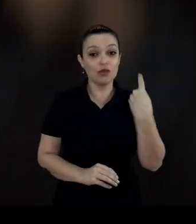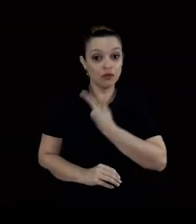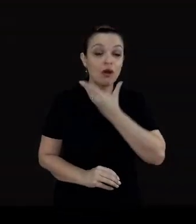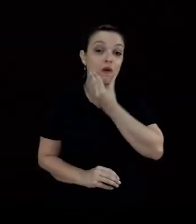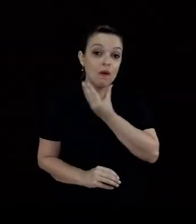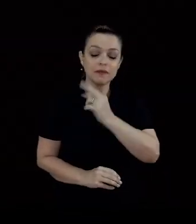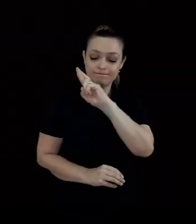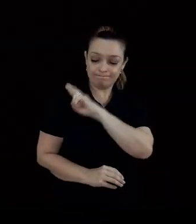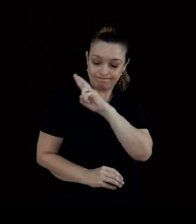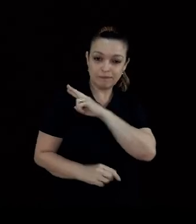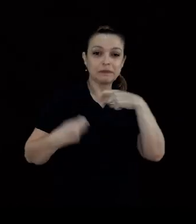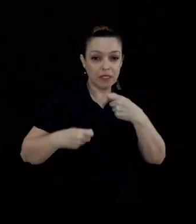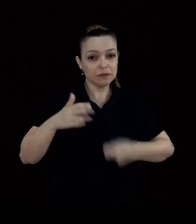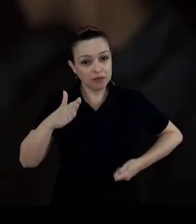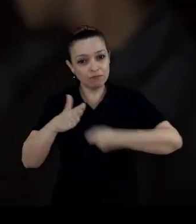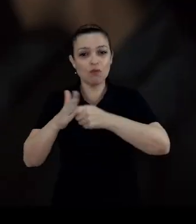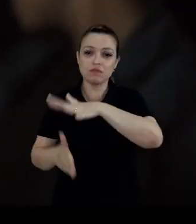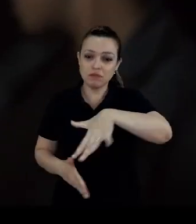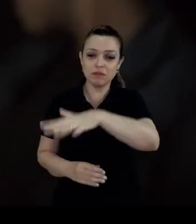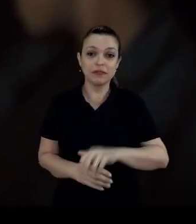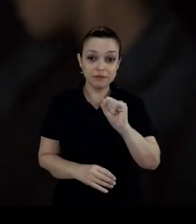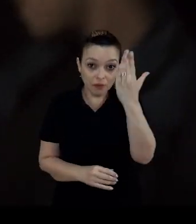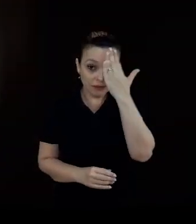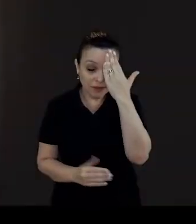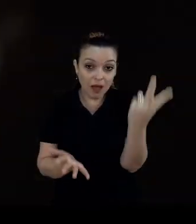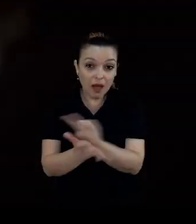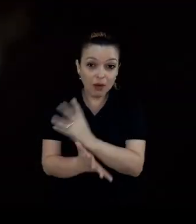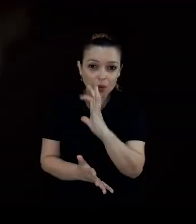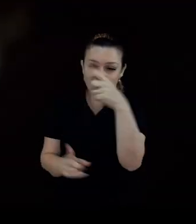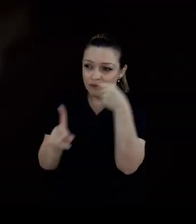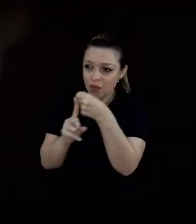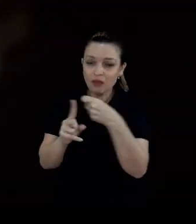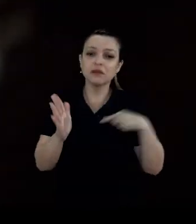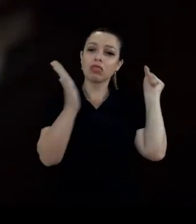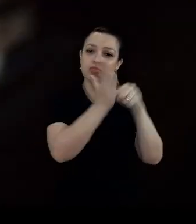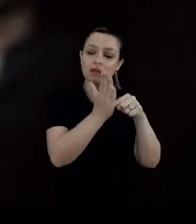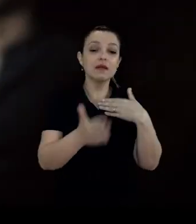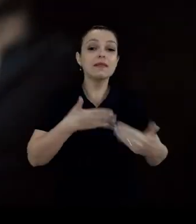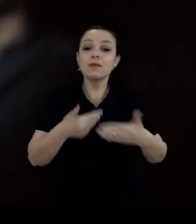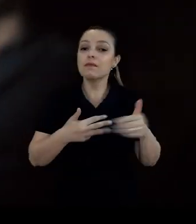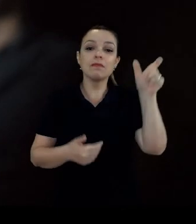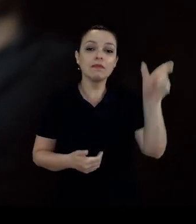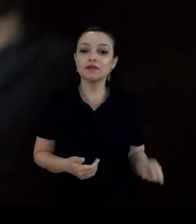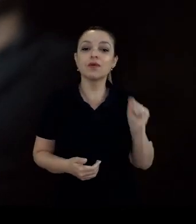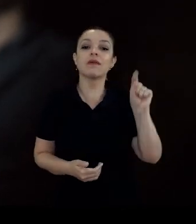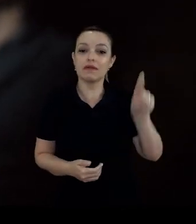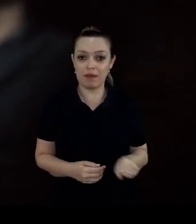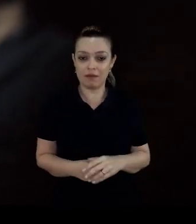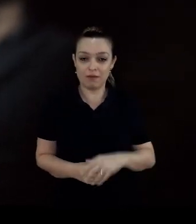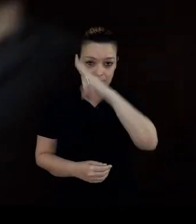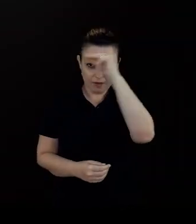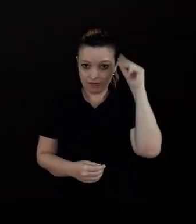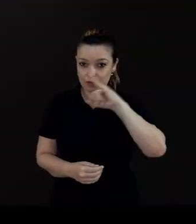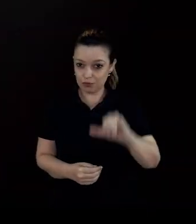nosso lado. Nós, homens, temos o dever de combater essa realidade. Se você sabe de algum caso, denuncie. Não importa quem seja